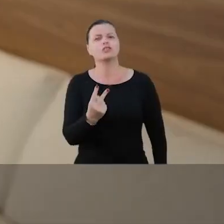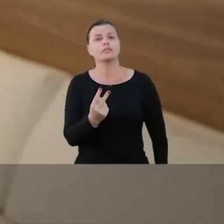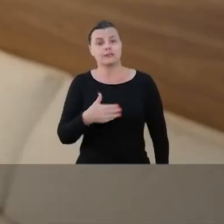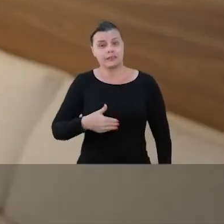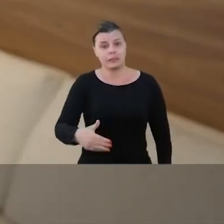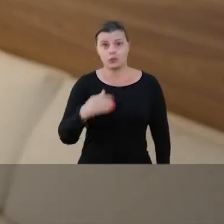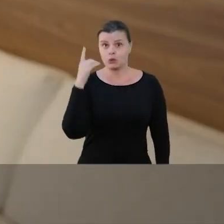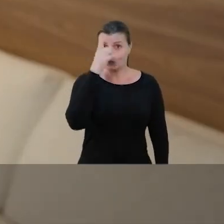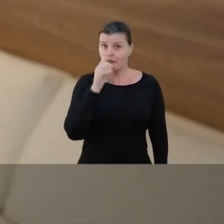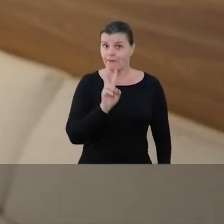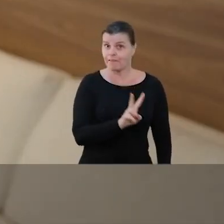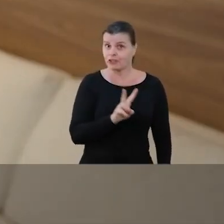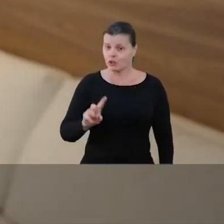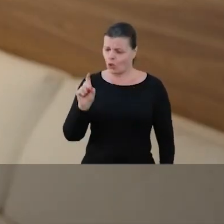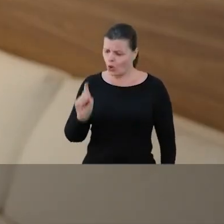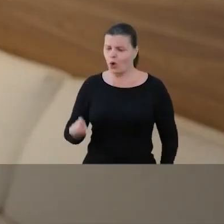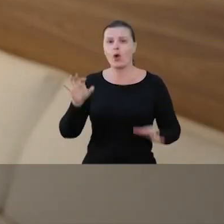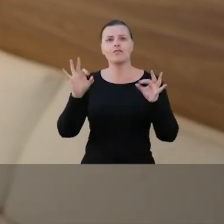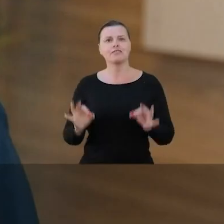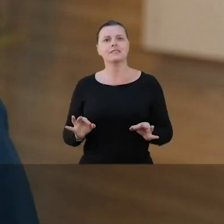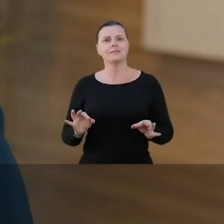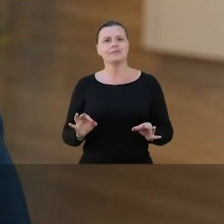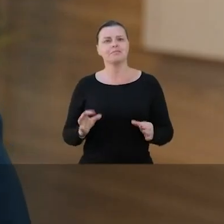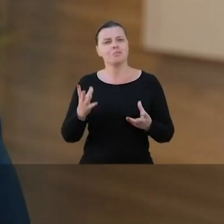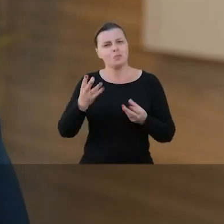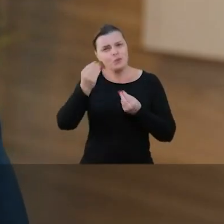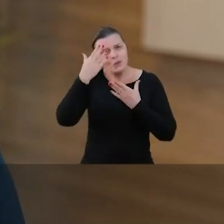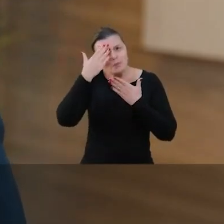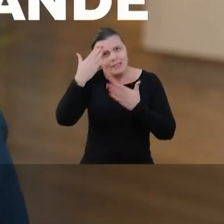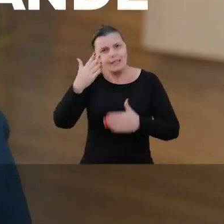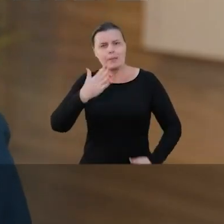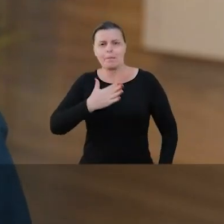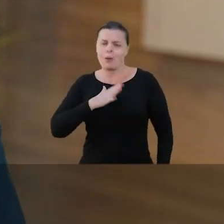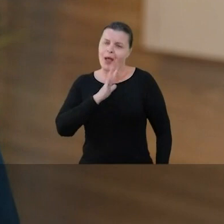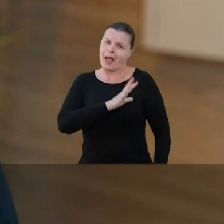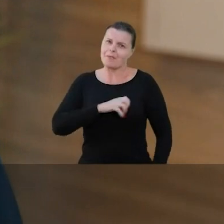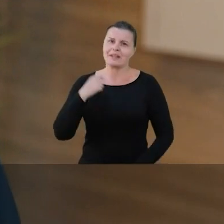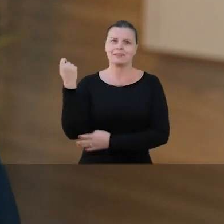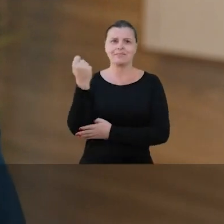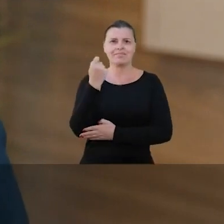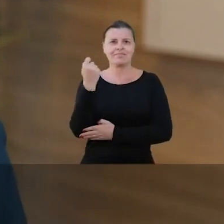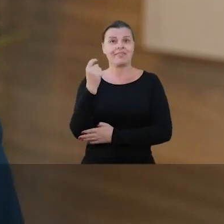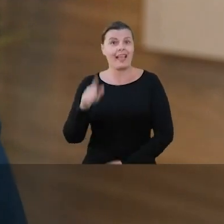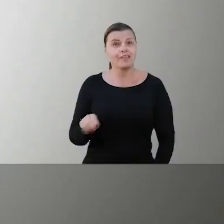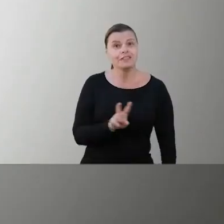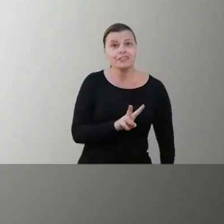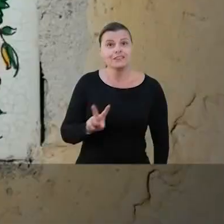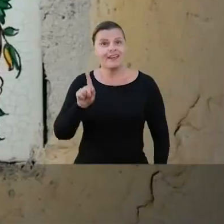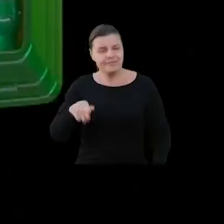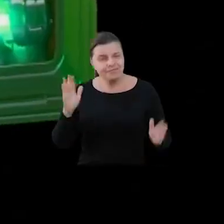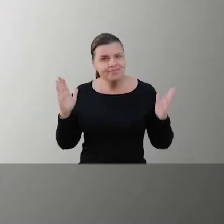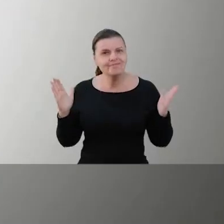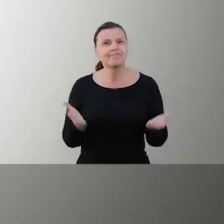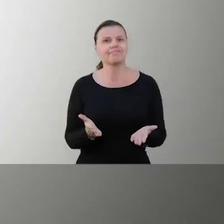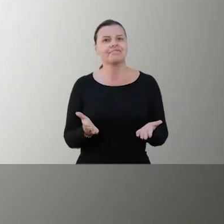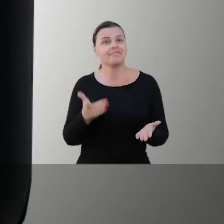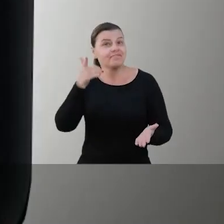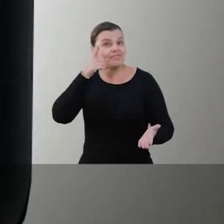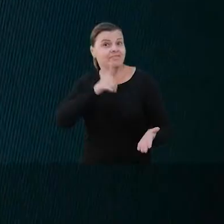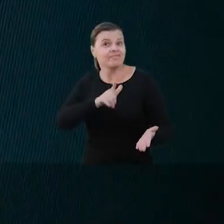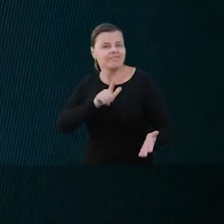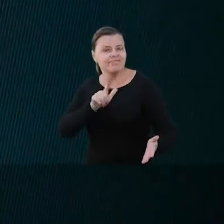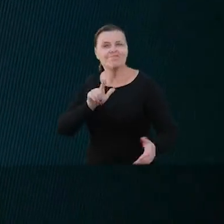Domingo é 22 e confirma Muito obrigado meu amado Rio Grande É 22, é agora